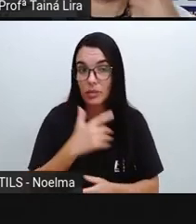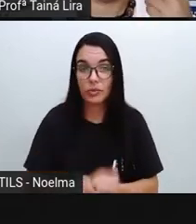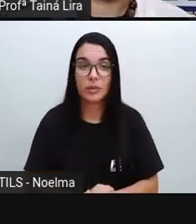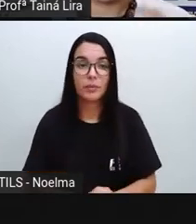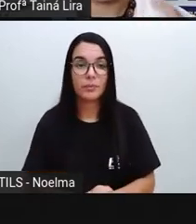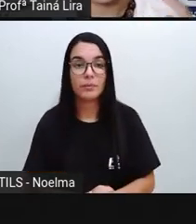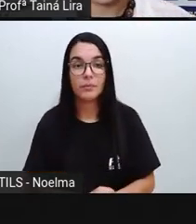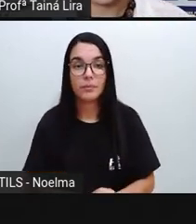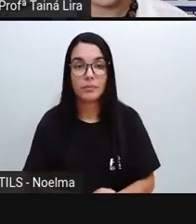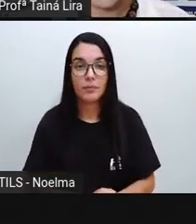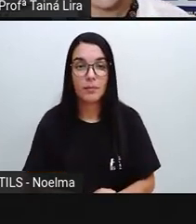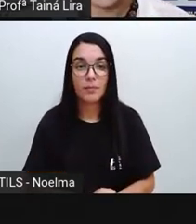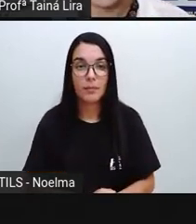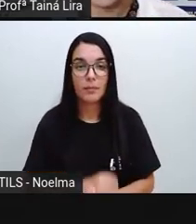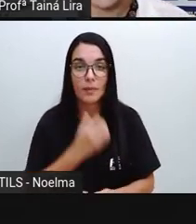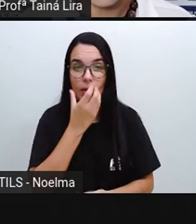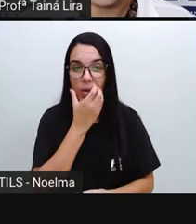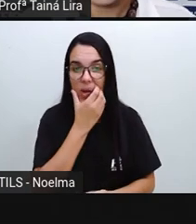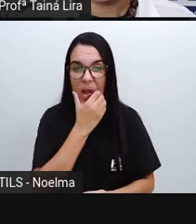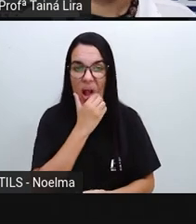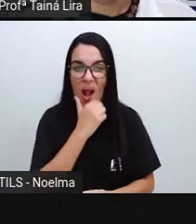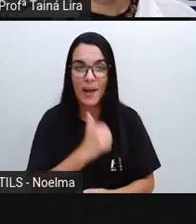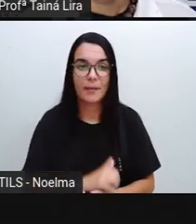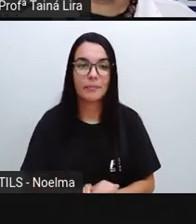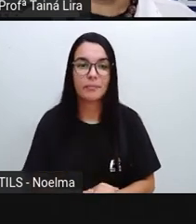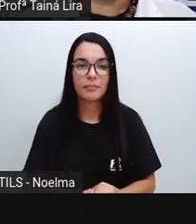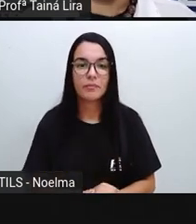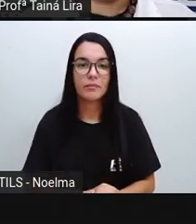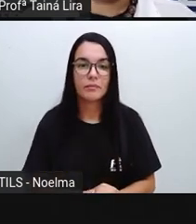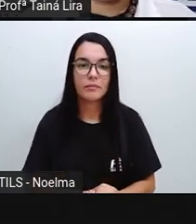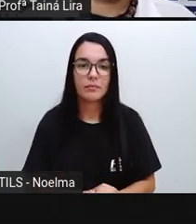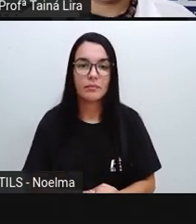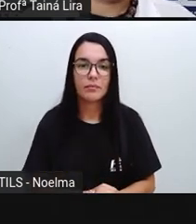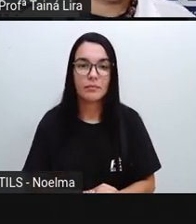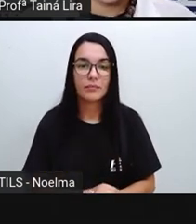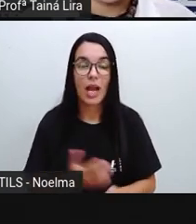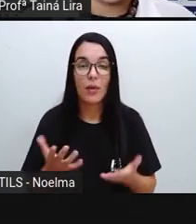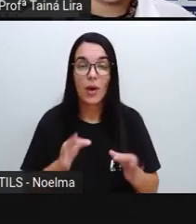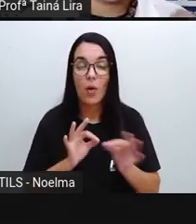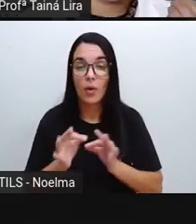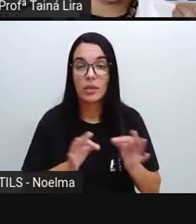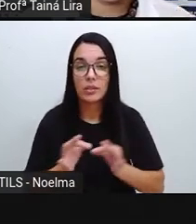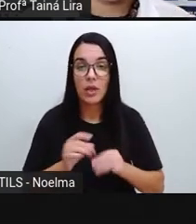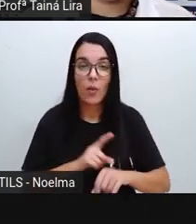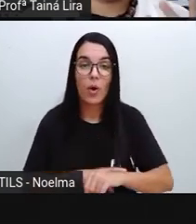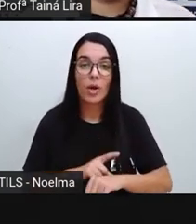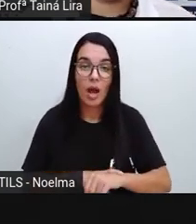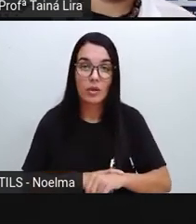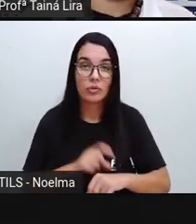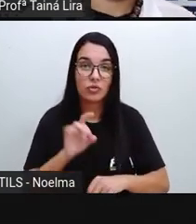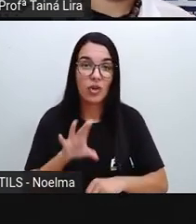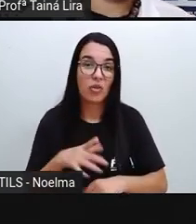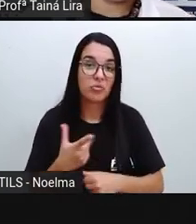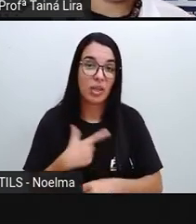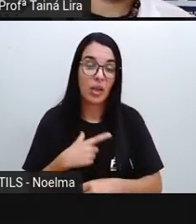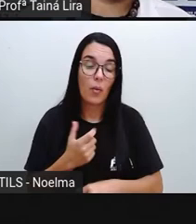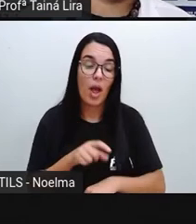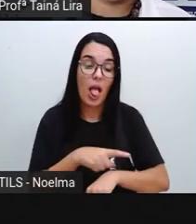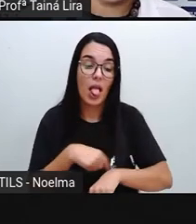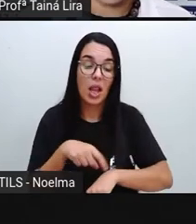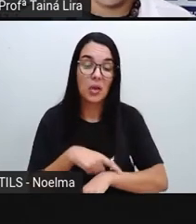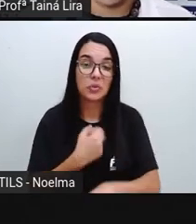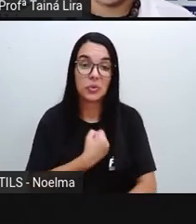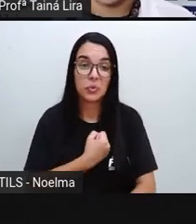passou aí algumas medicações para ela, tá? Então, ela quer se organizar, só que ela tem um relógio digital, então ela precisa